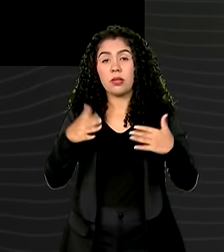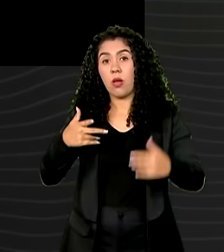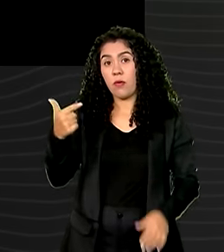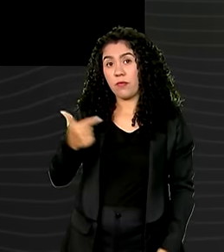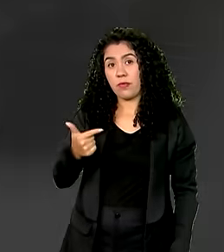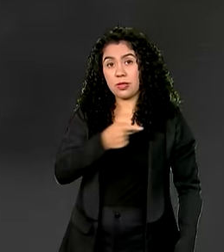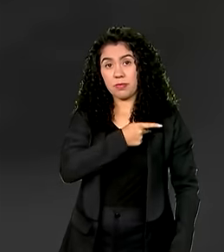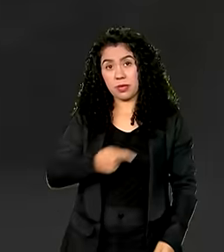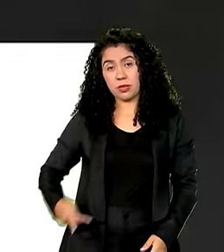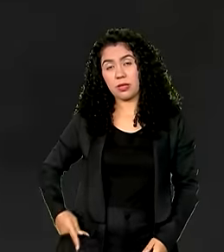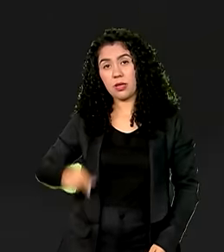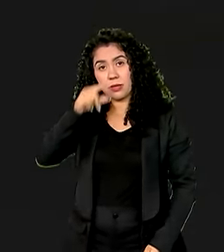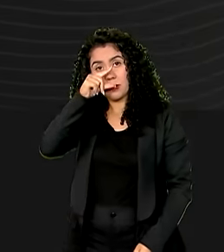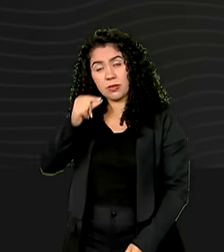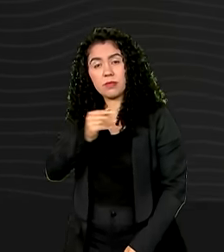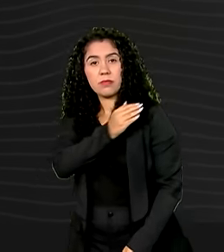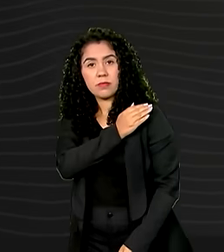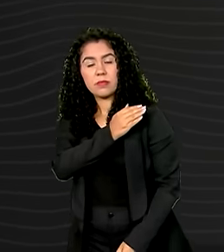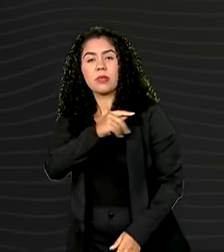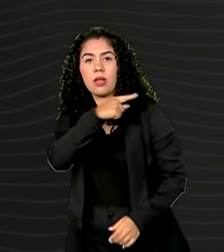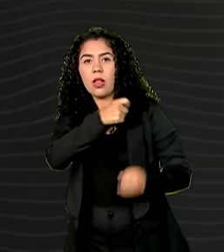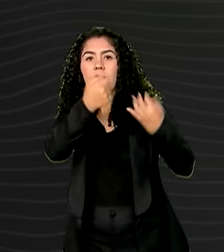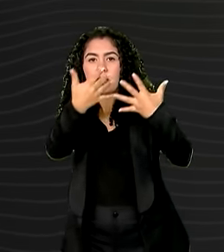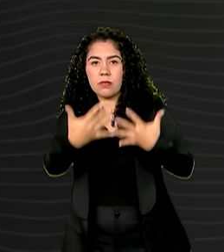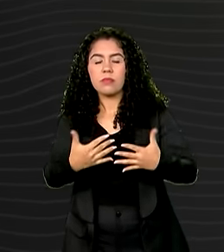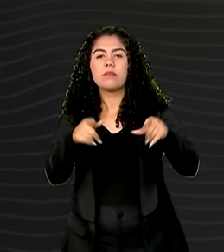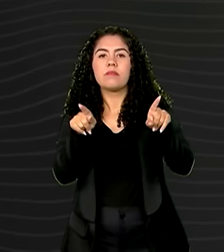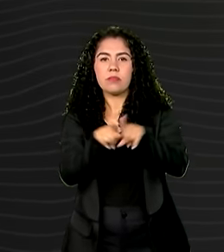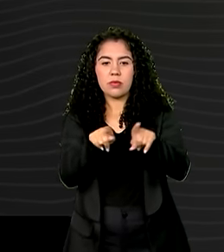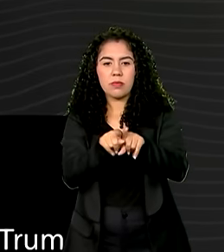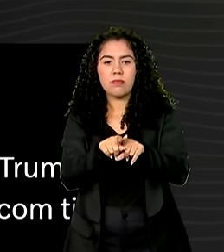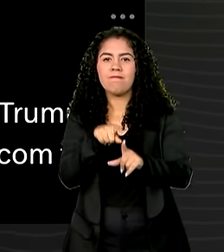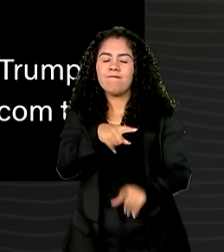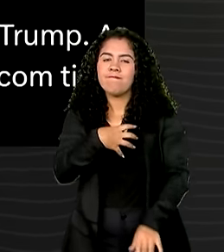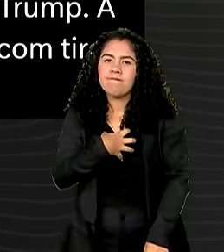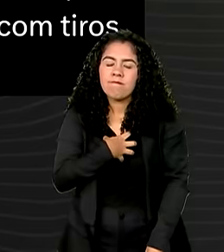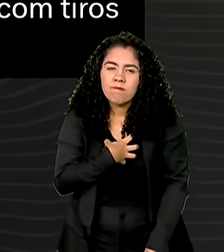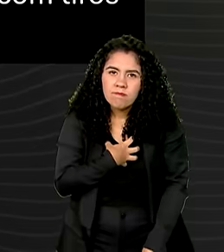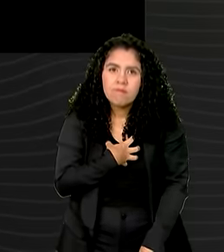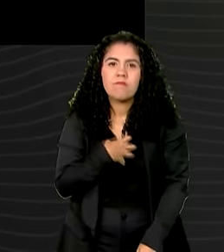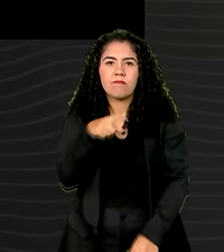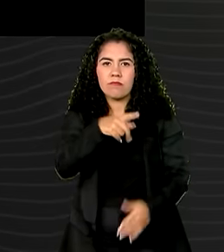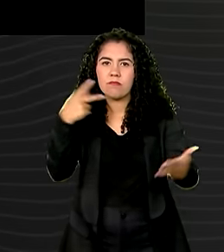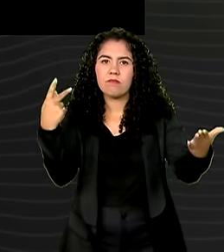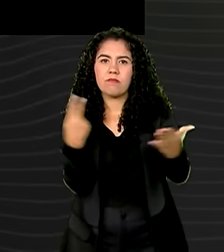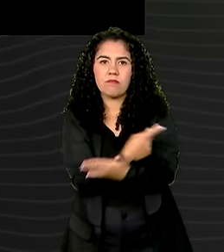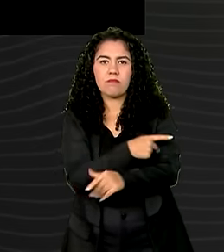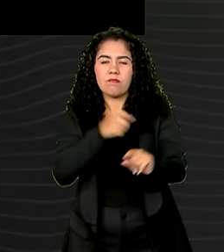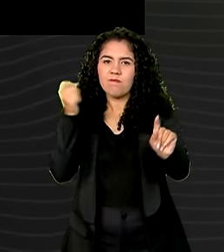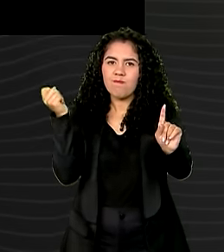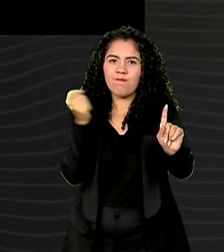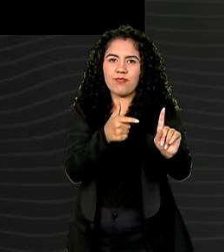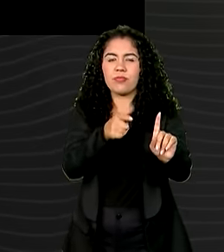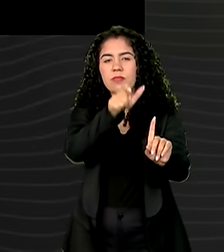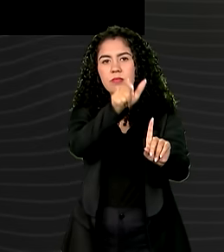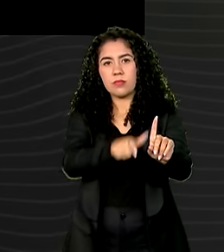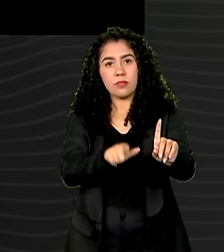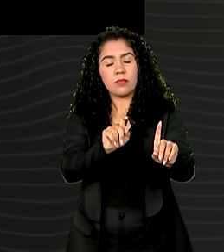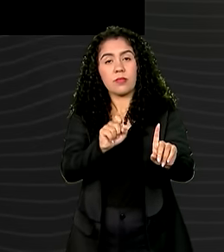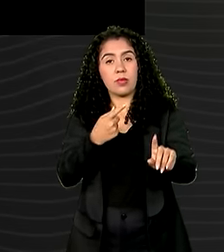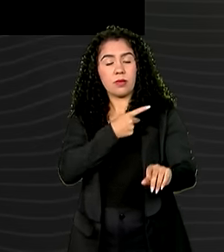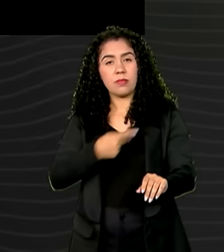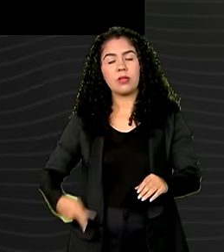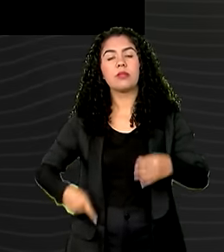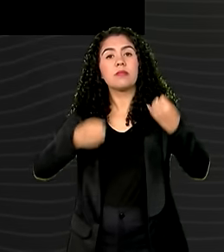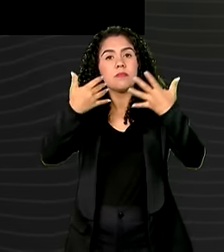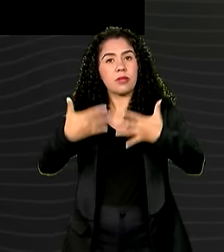-presidente, Geraldo Alckmin, também se manifestou, chamou de lamentável o atentado contra o ex-presidente. Disse ainda que a